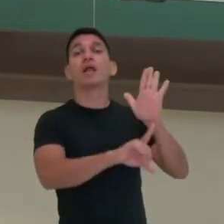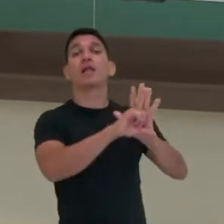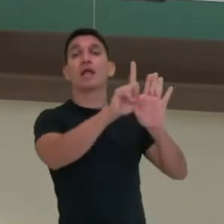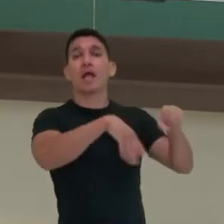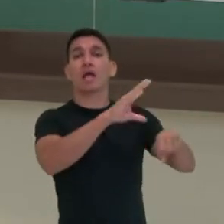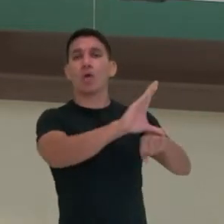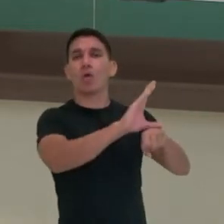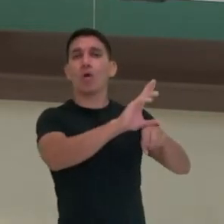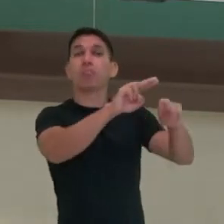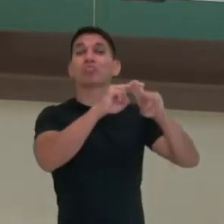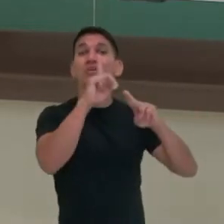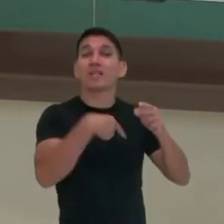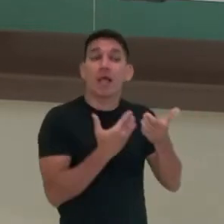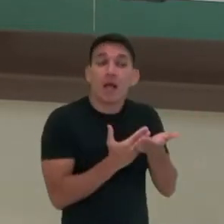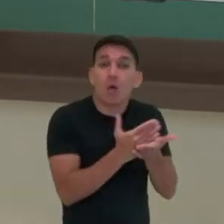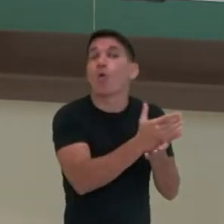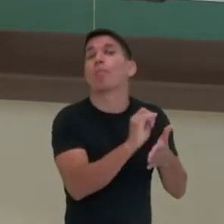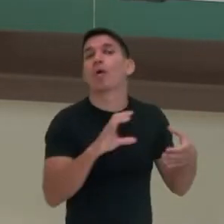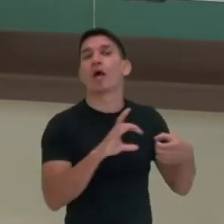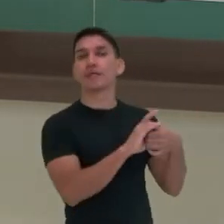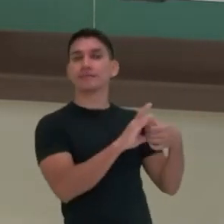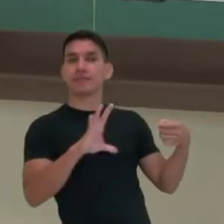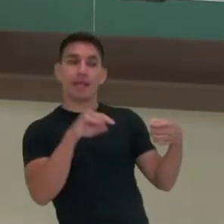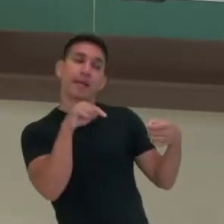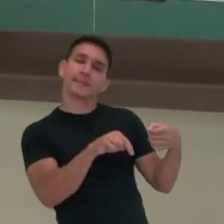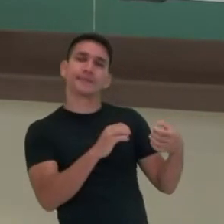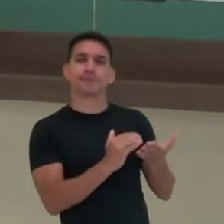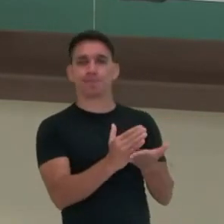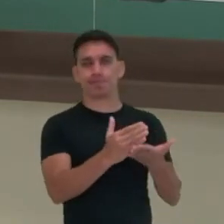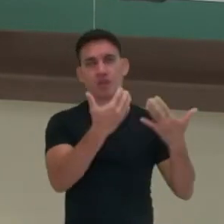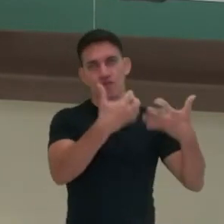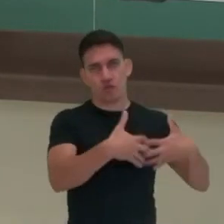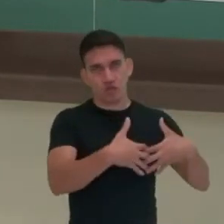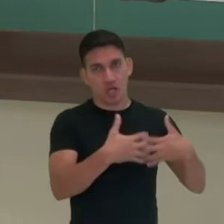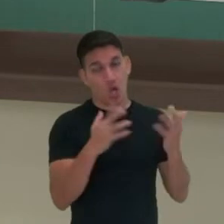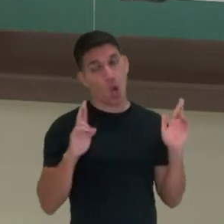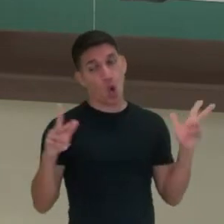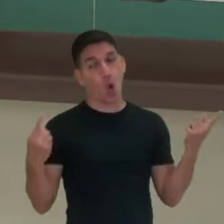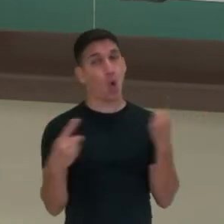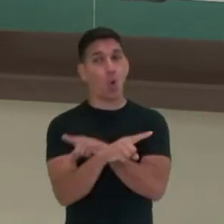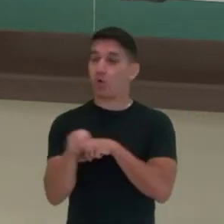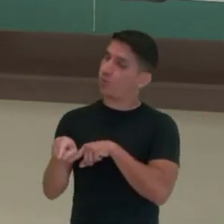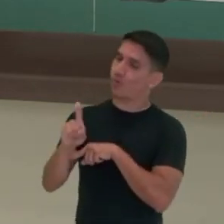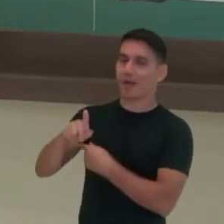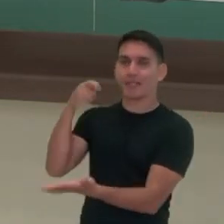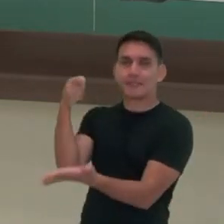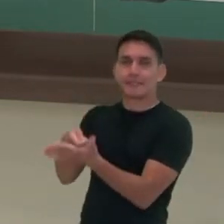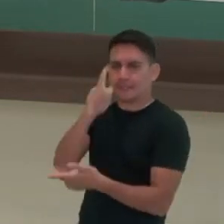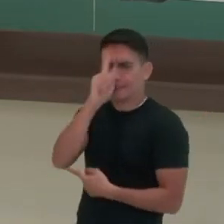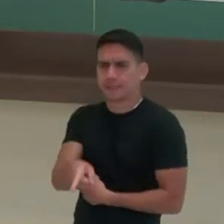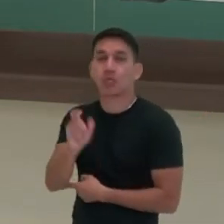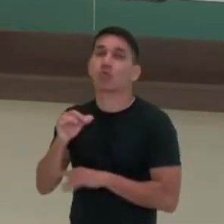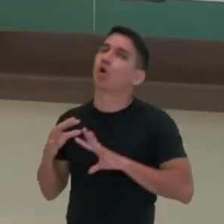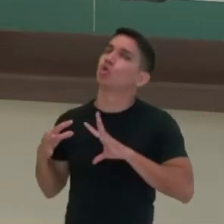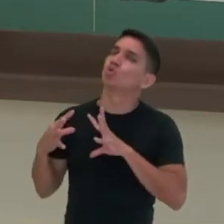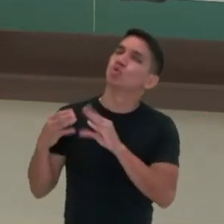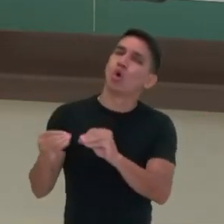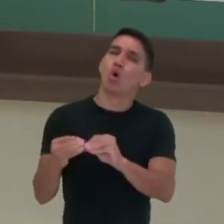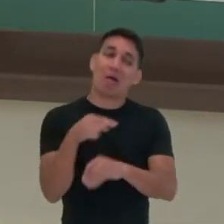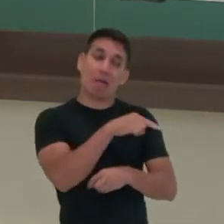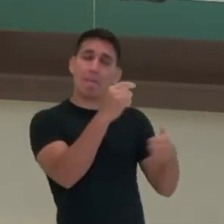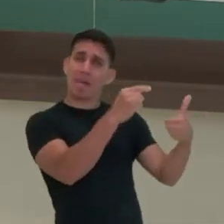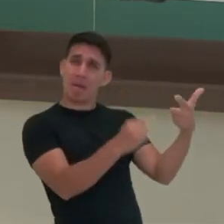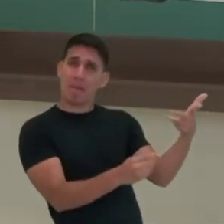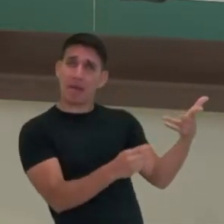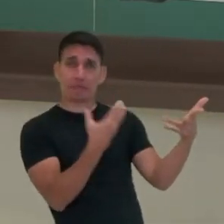Então isso aqui são princípios da democracia. Pelo contrário, nas ditaduras todos esses princípios